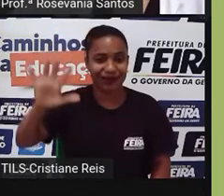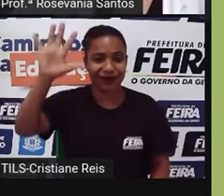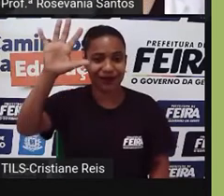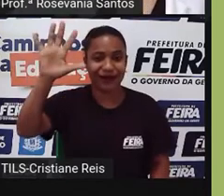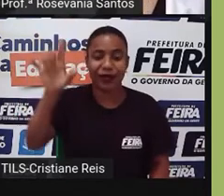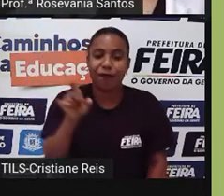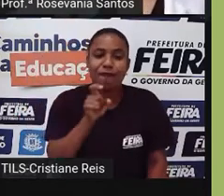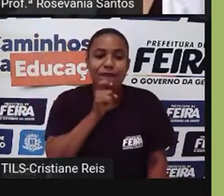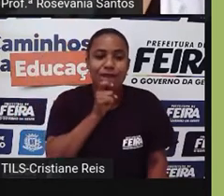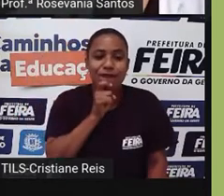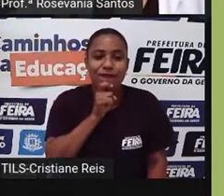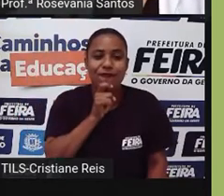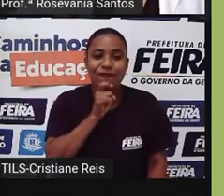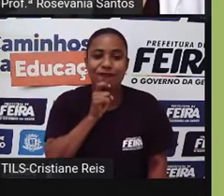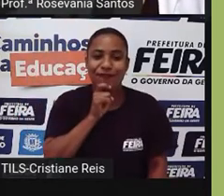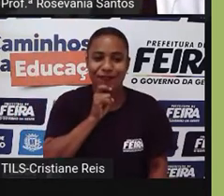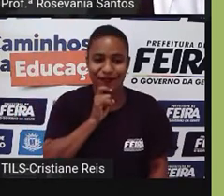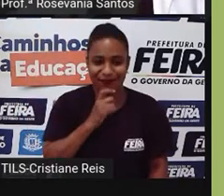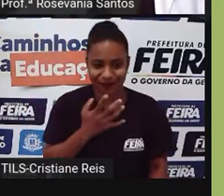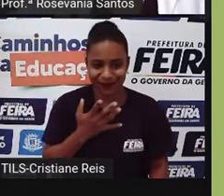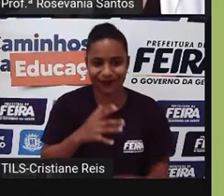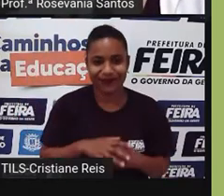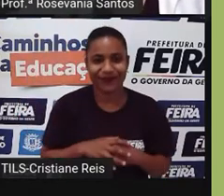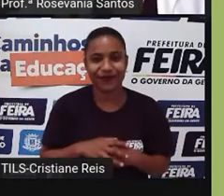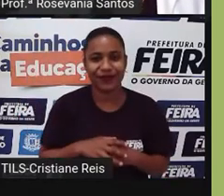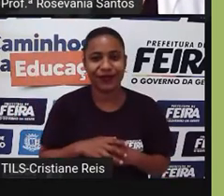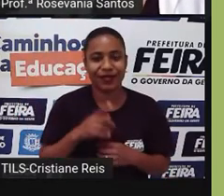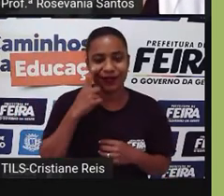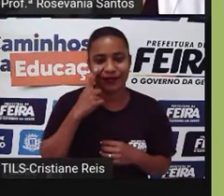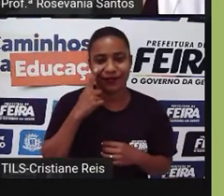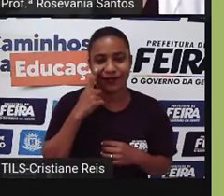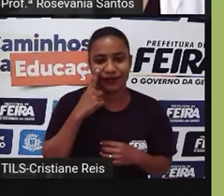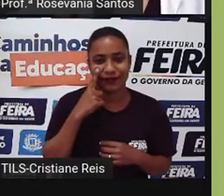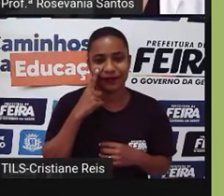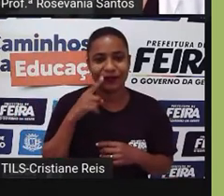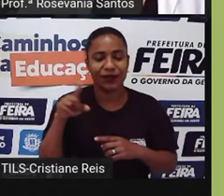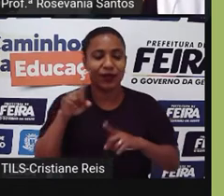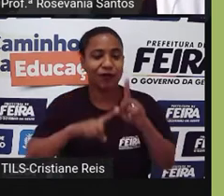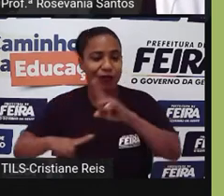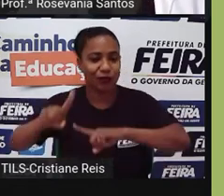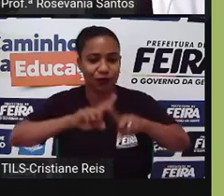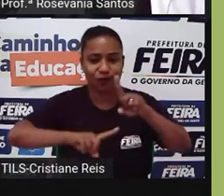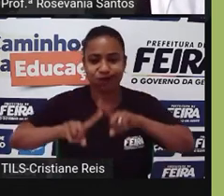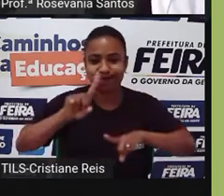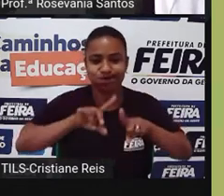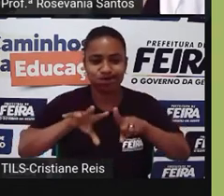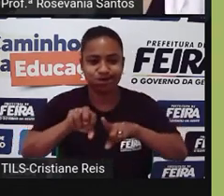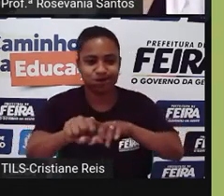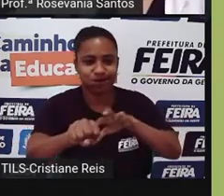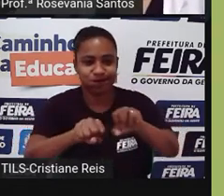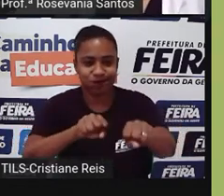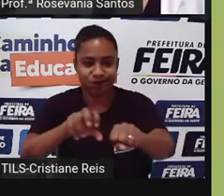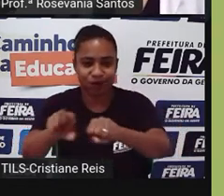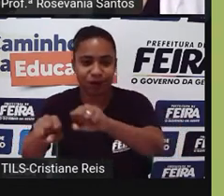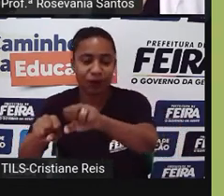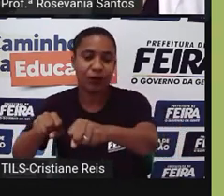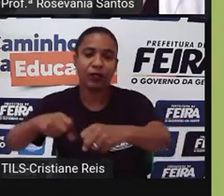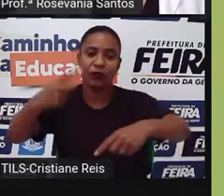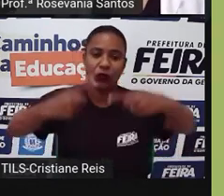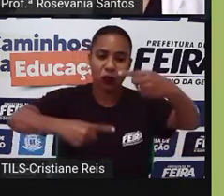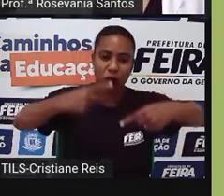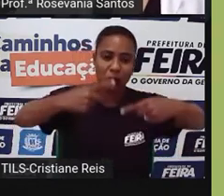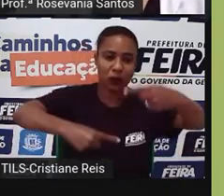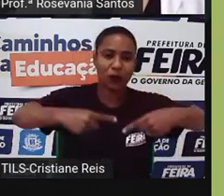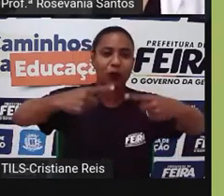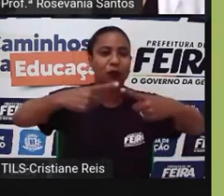mais frios. Então, foi mais fácil indo, né, dominando isso, muitos conflitos, muitas guerras, e